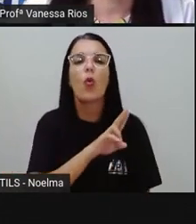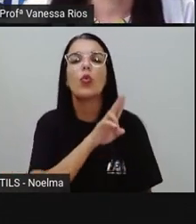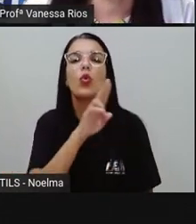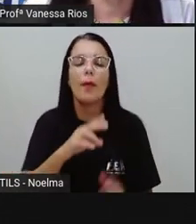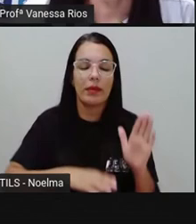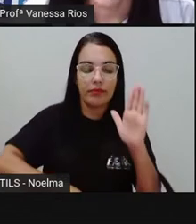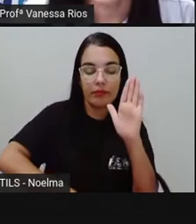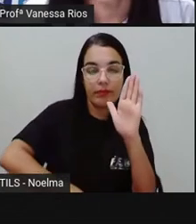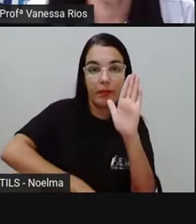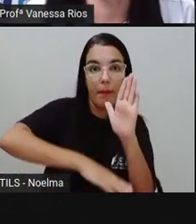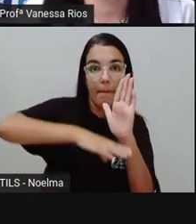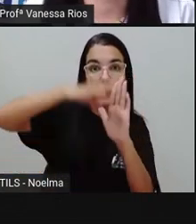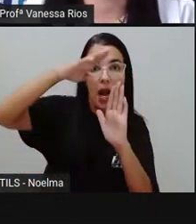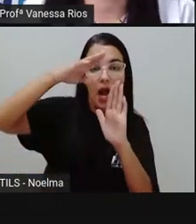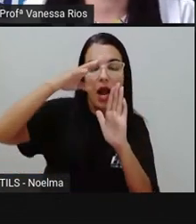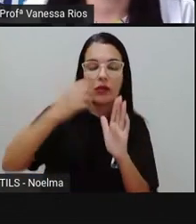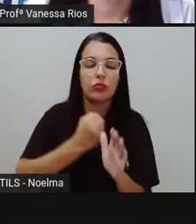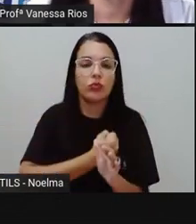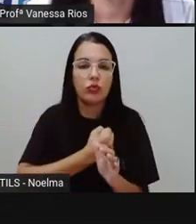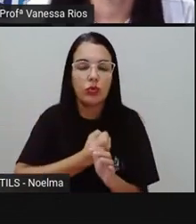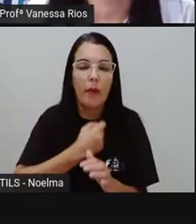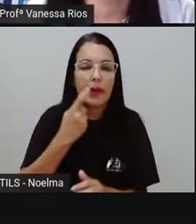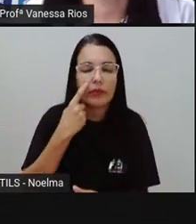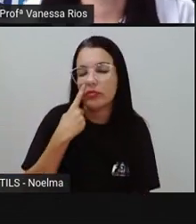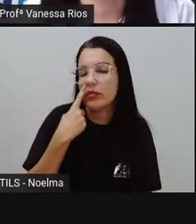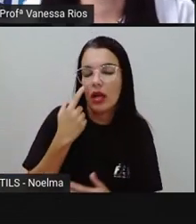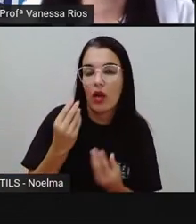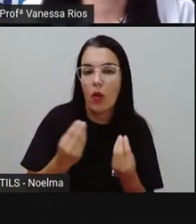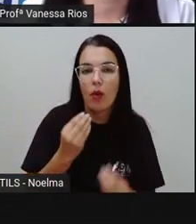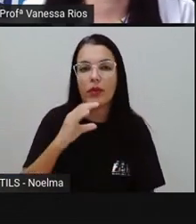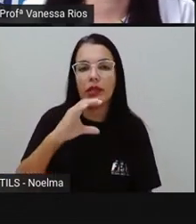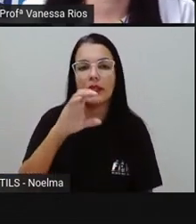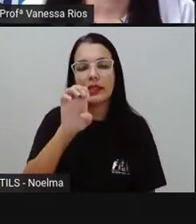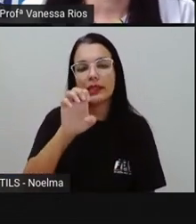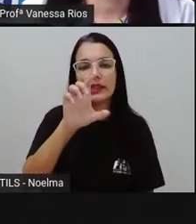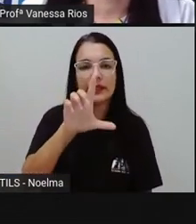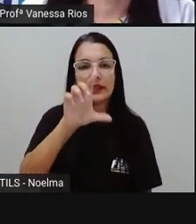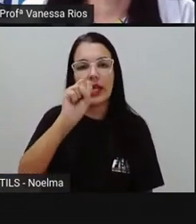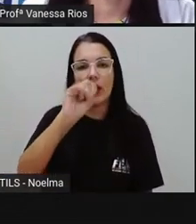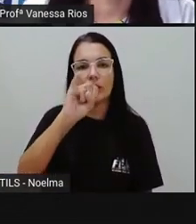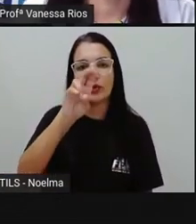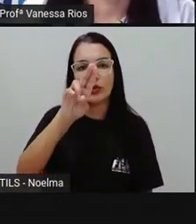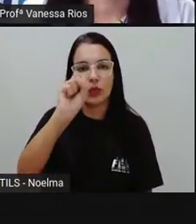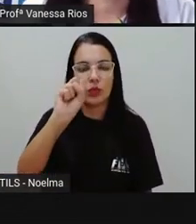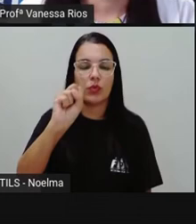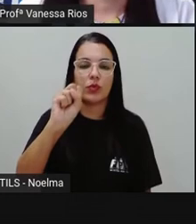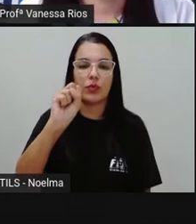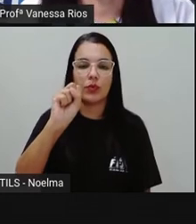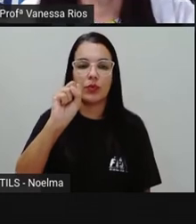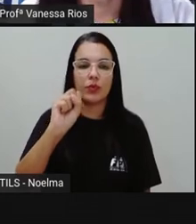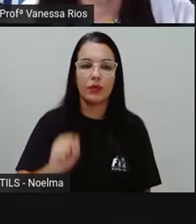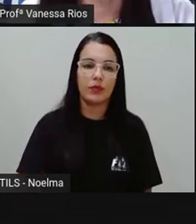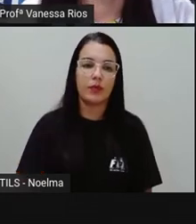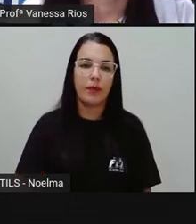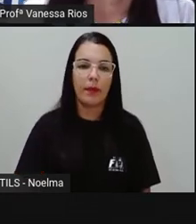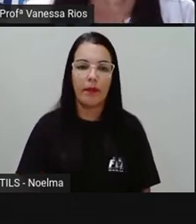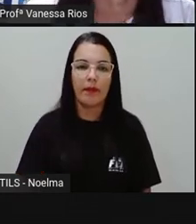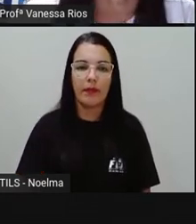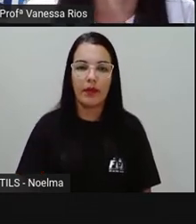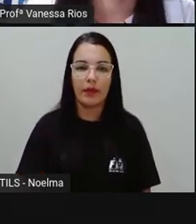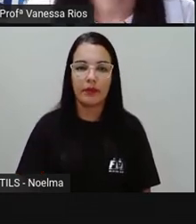escala observada, né, para medir essa temperatura é a escala de Celsius, de graus Celsius.